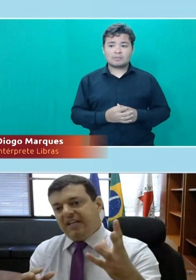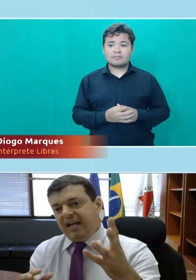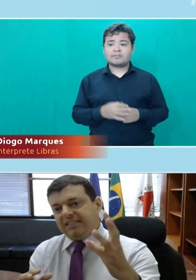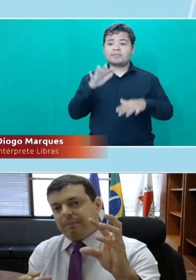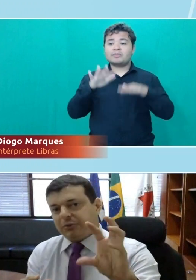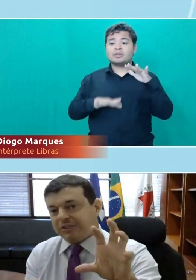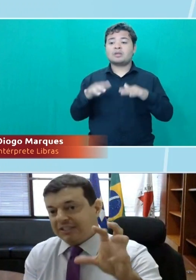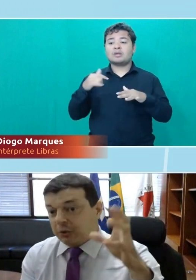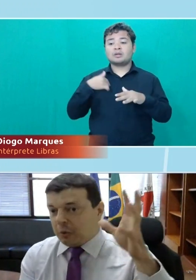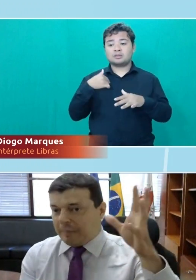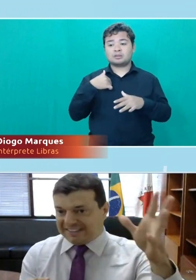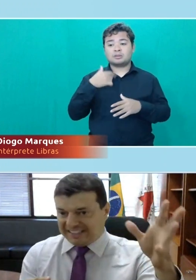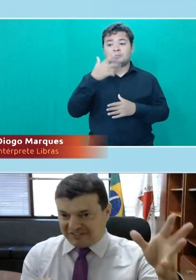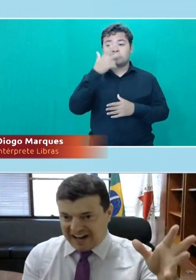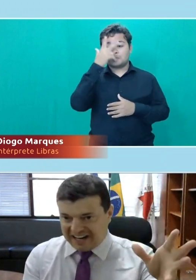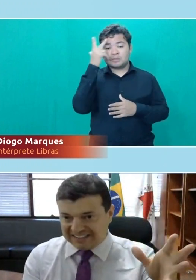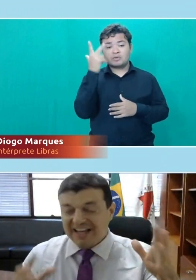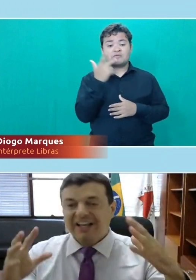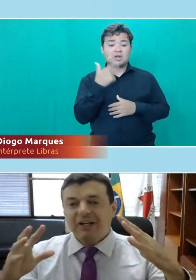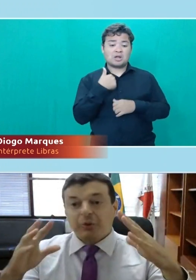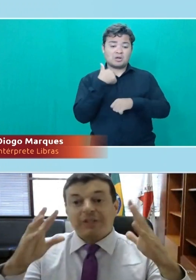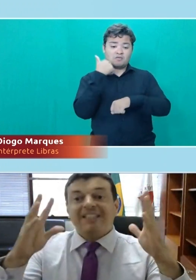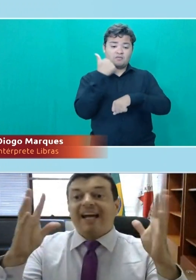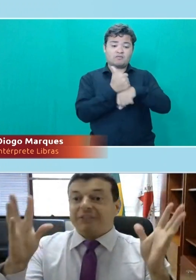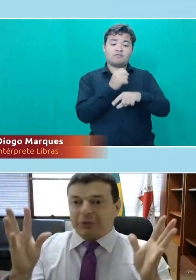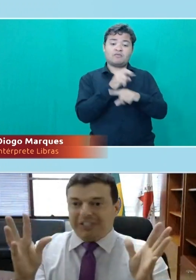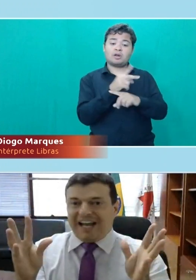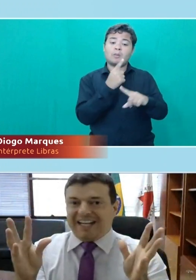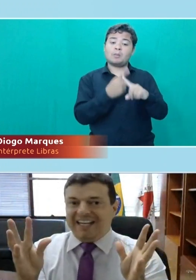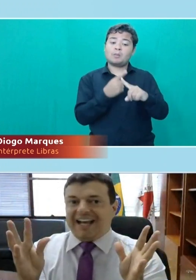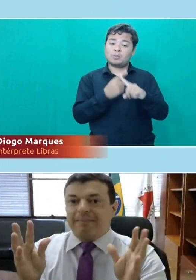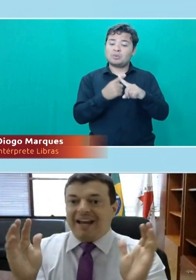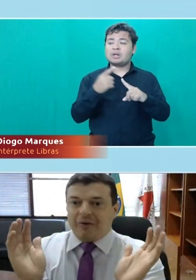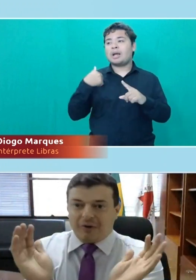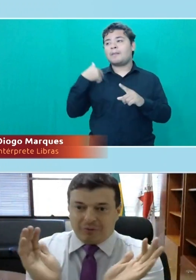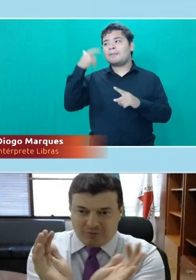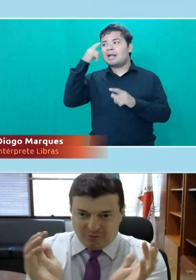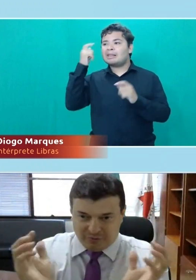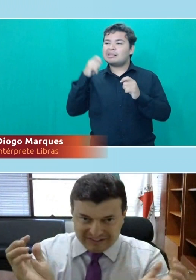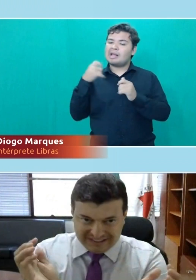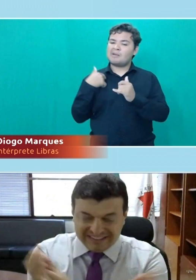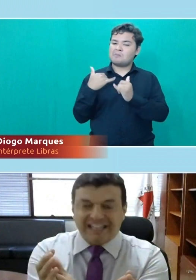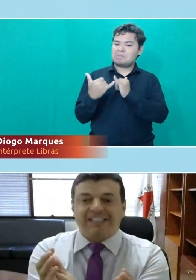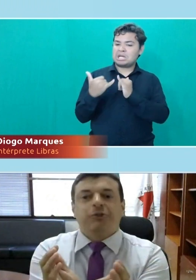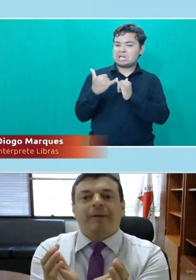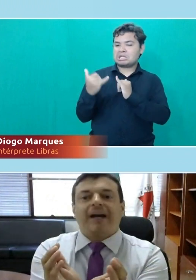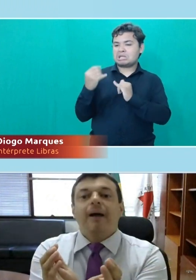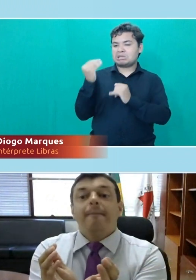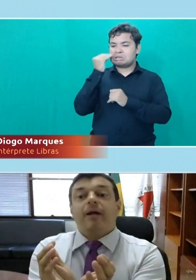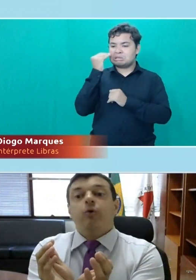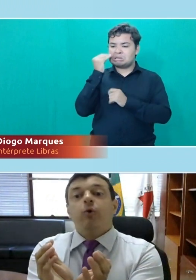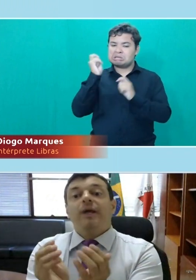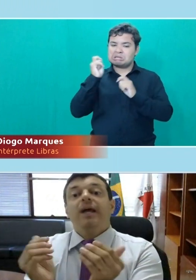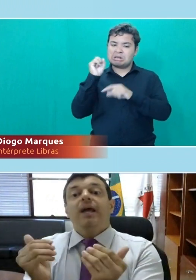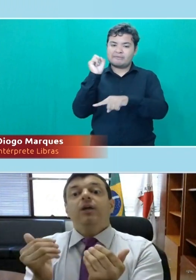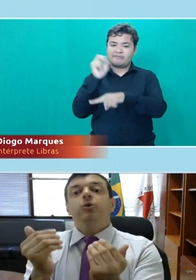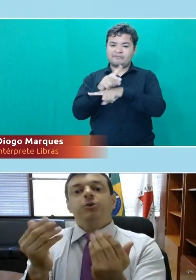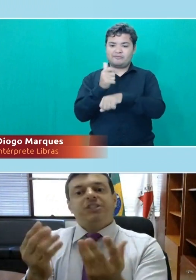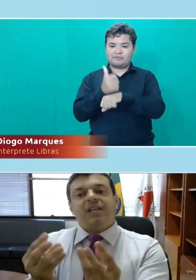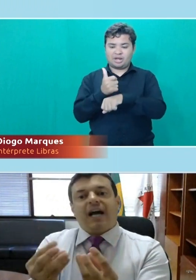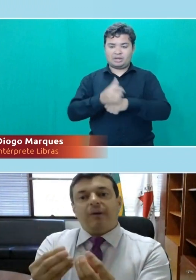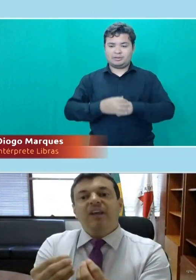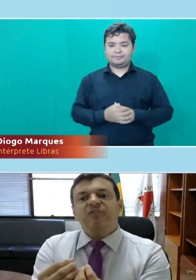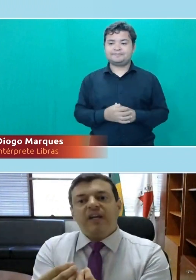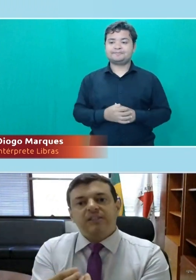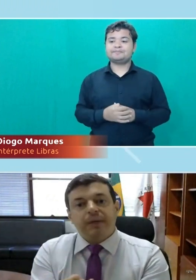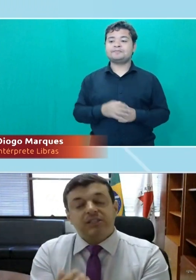afroconveniência, pessoas tentando ocupar essas vagas. Eu estou tentando raciocinar aqui, Camila, agora eu sintetizo para concluir. E